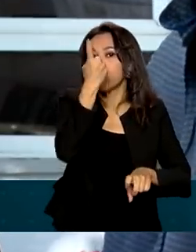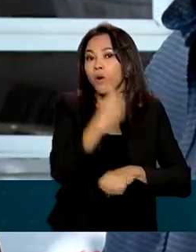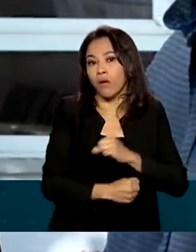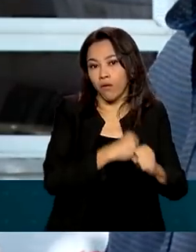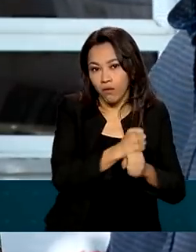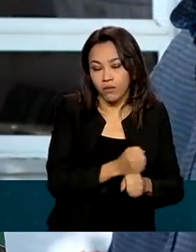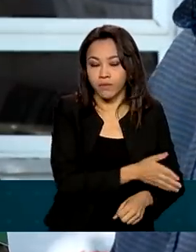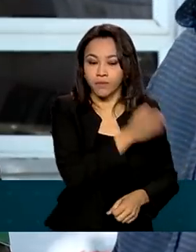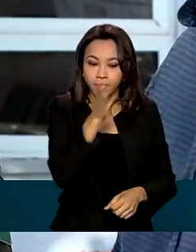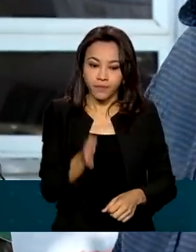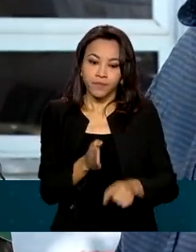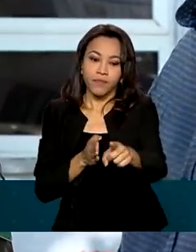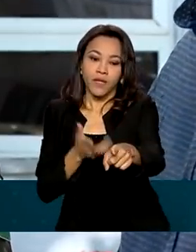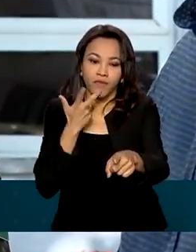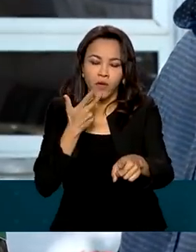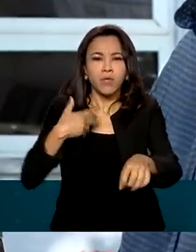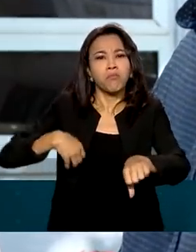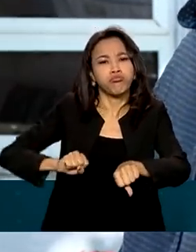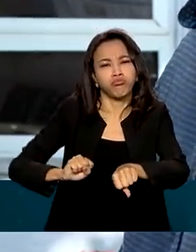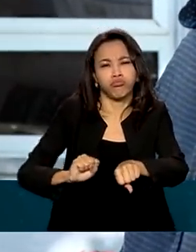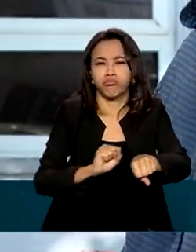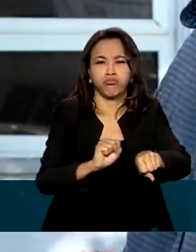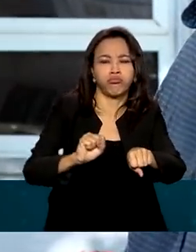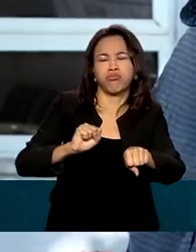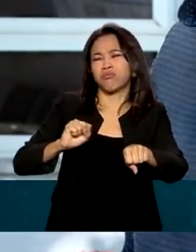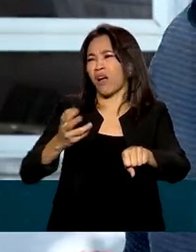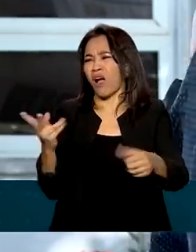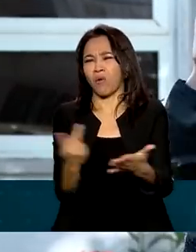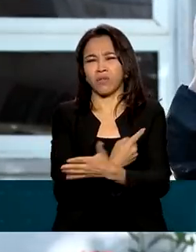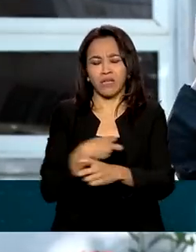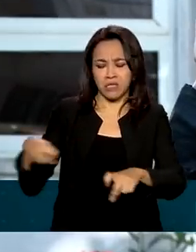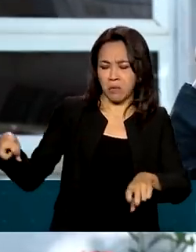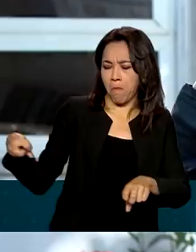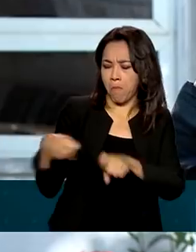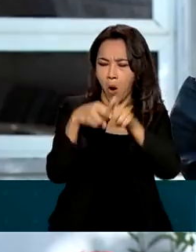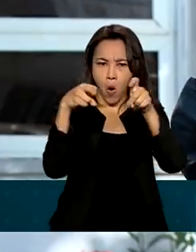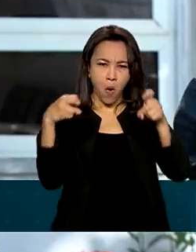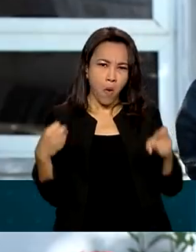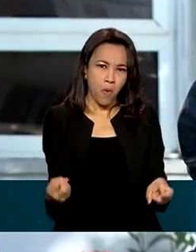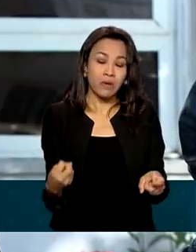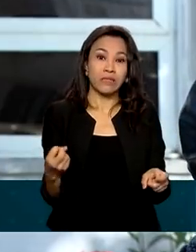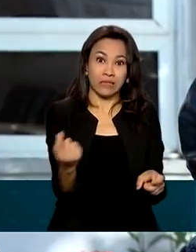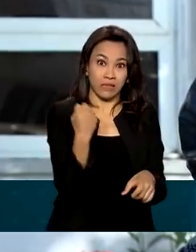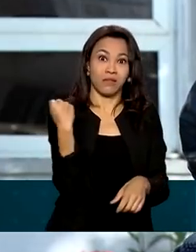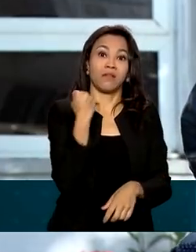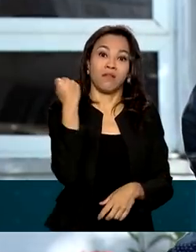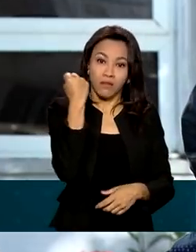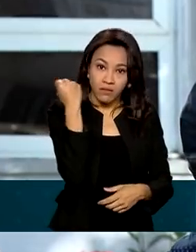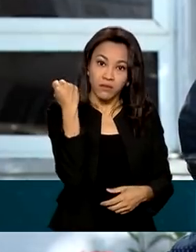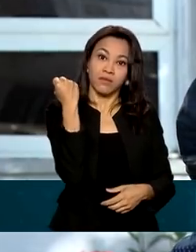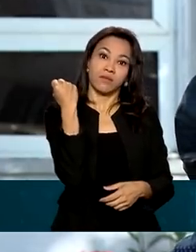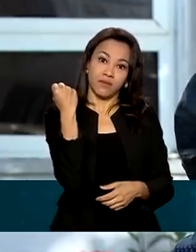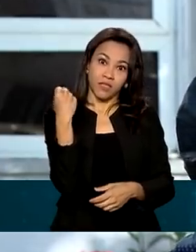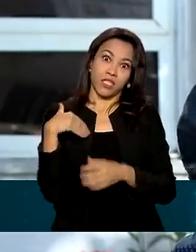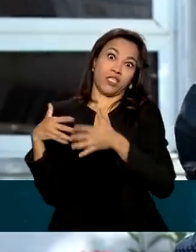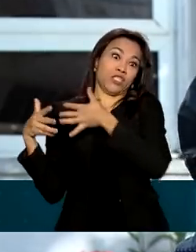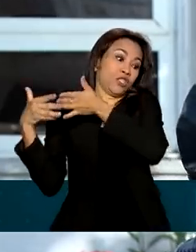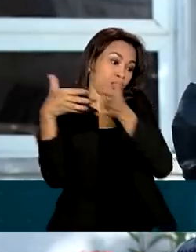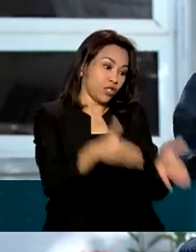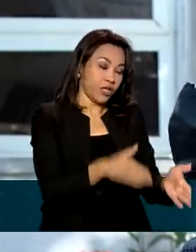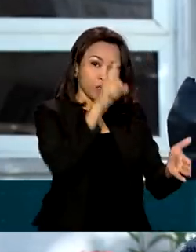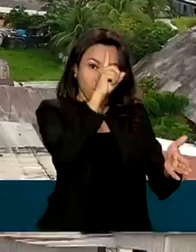mortos, então são vários acidentados que agravam, que chegam em situação